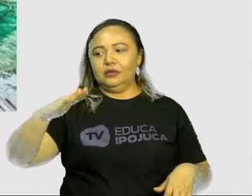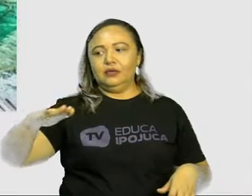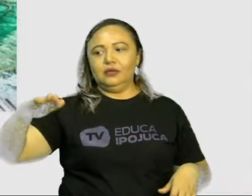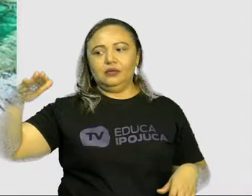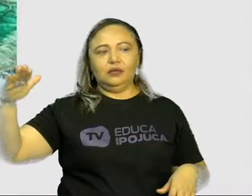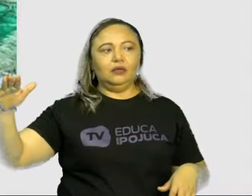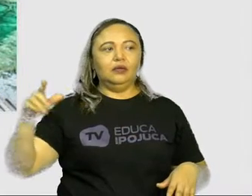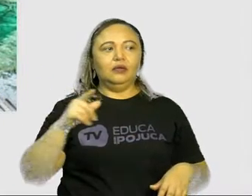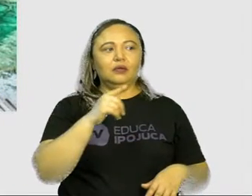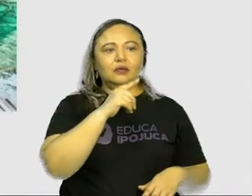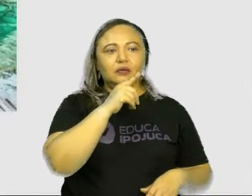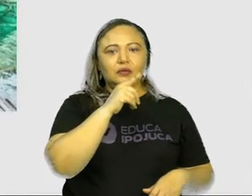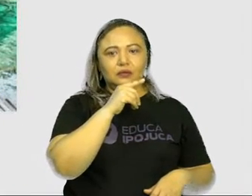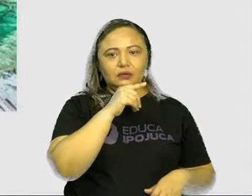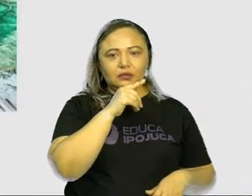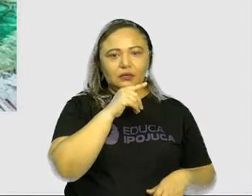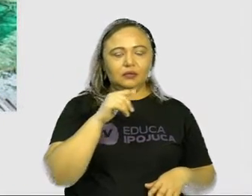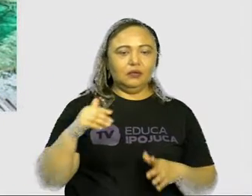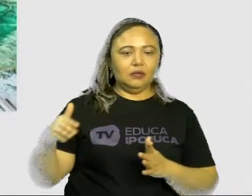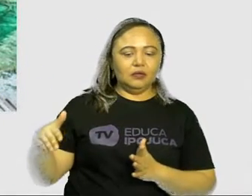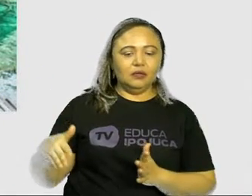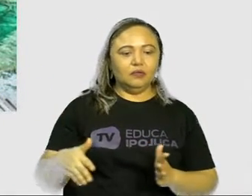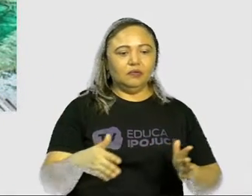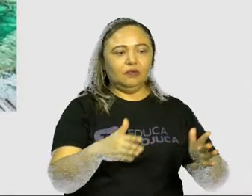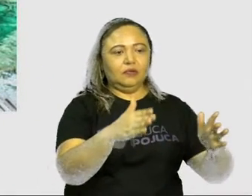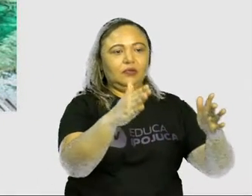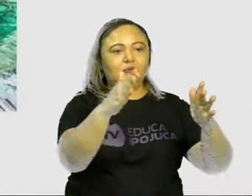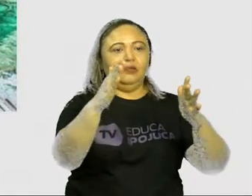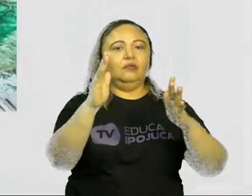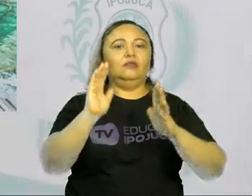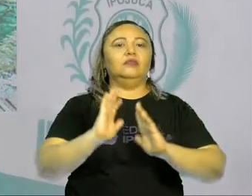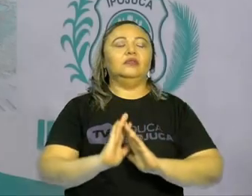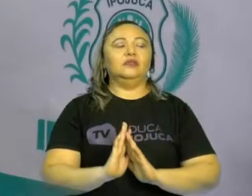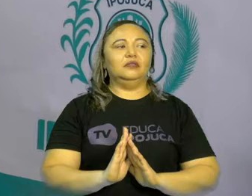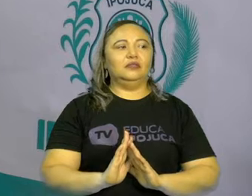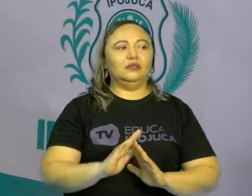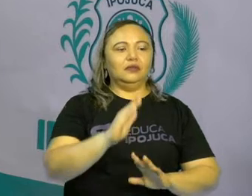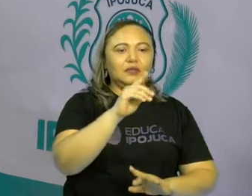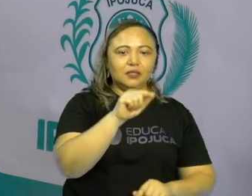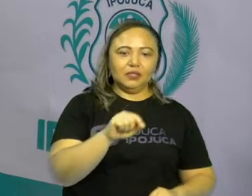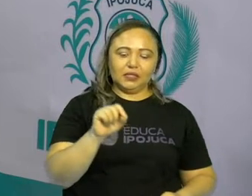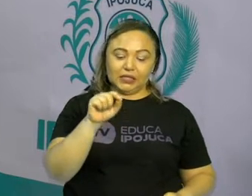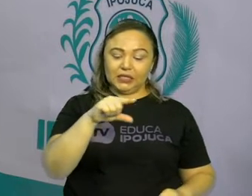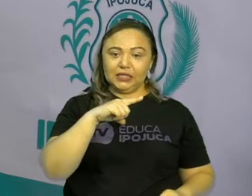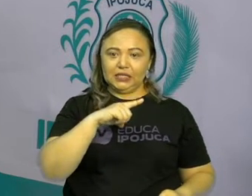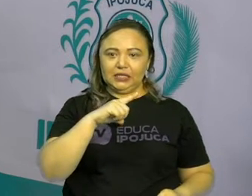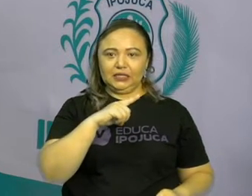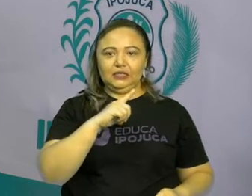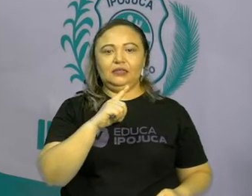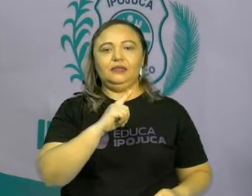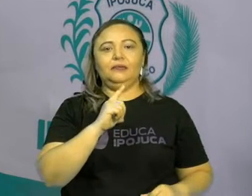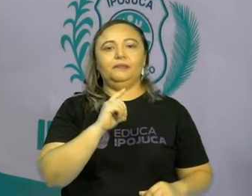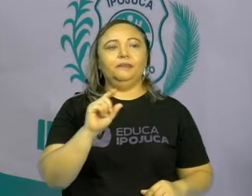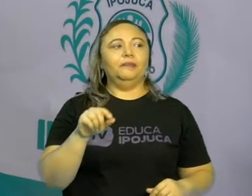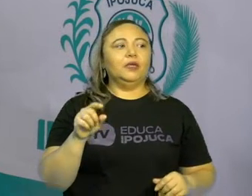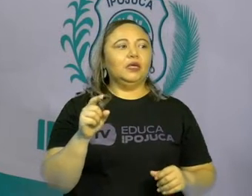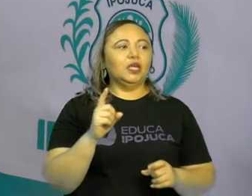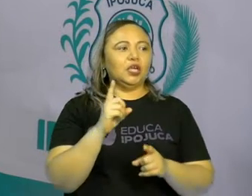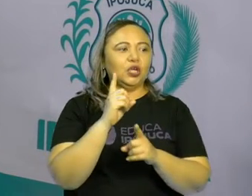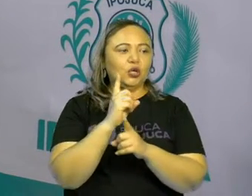aquático, os oceanos, os lagos e rios. Nele, geralmente, a gente